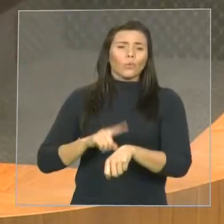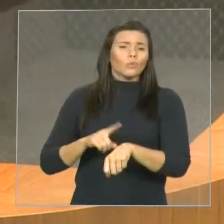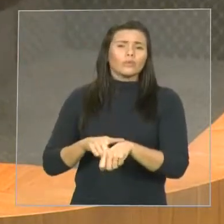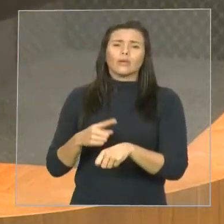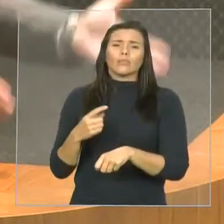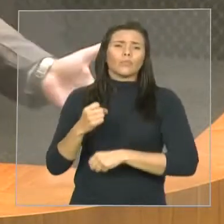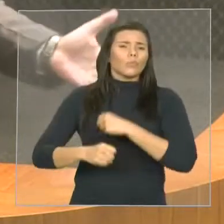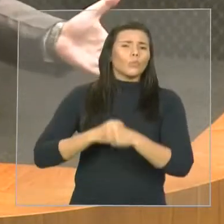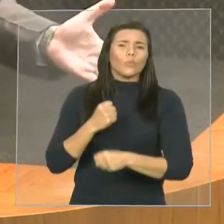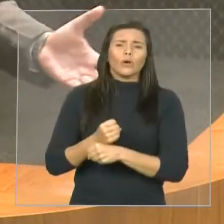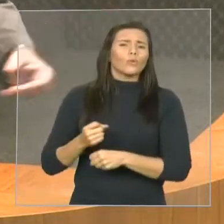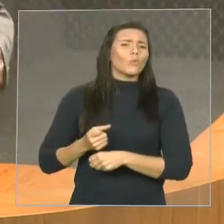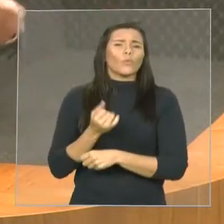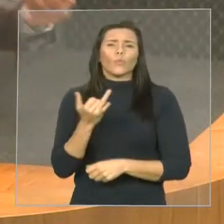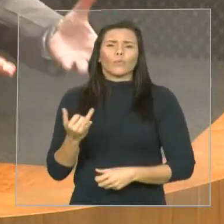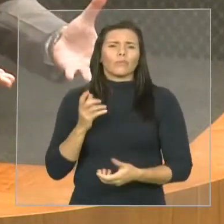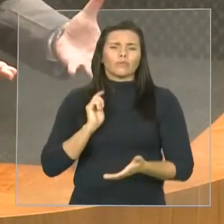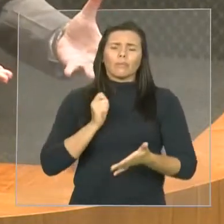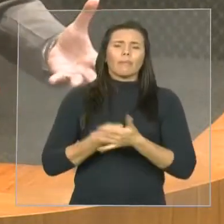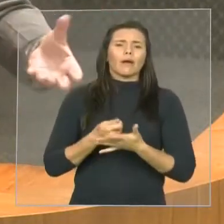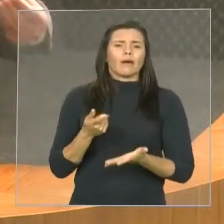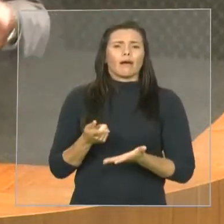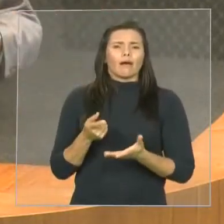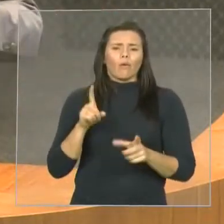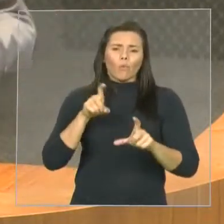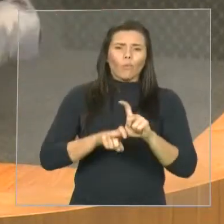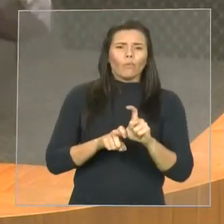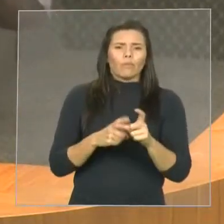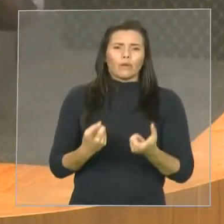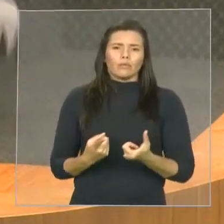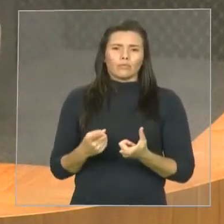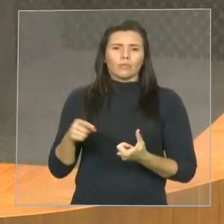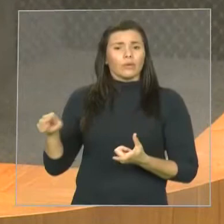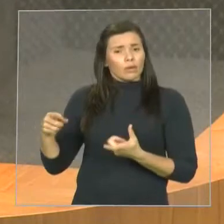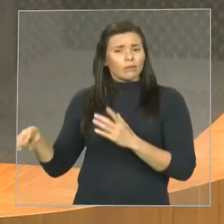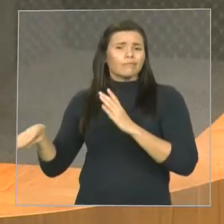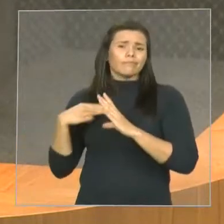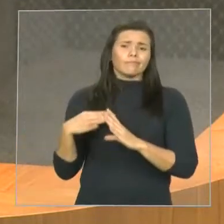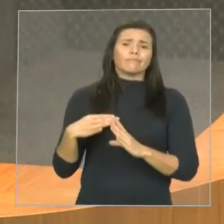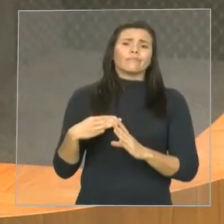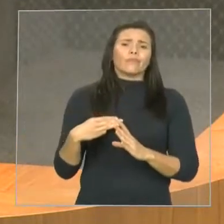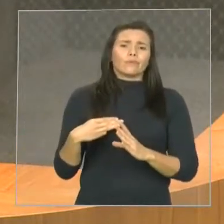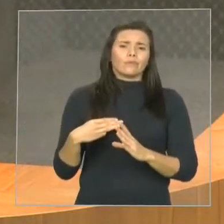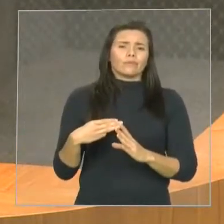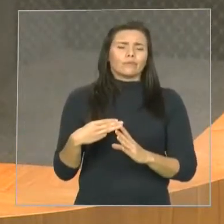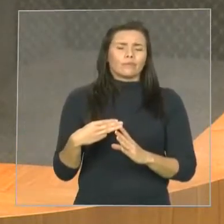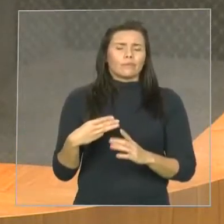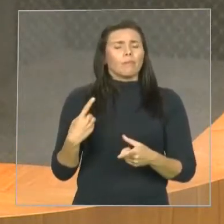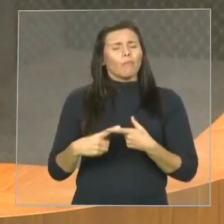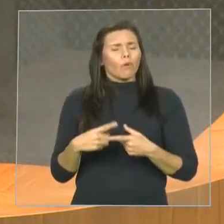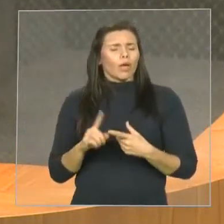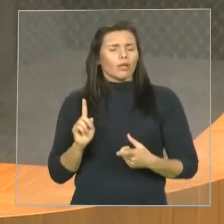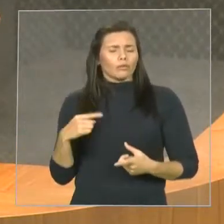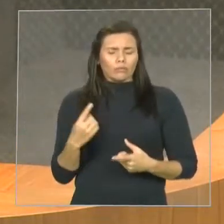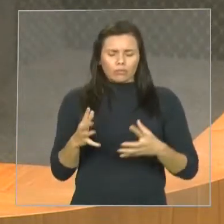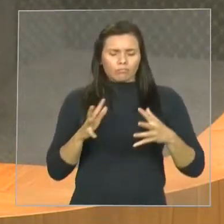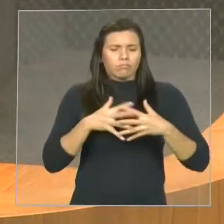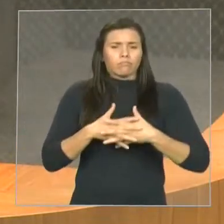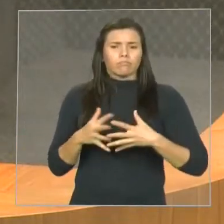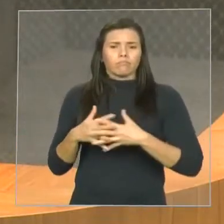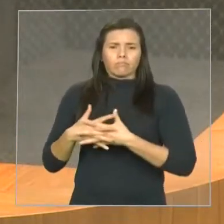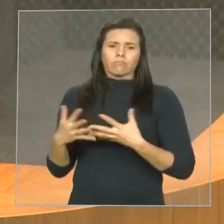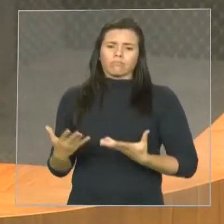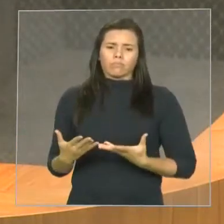juros serão as mesmas. Essas informações é que permitem a gente fazer juízo de valor, discutir as matérias e votá-las no interesse da